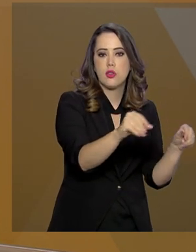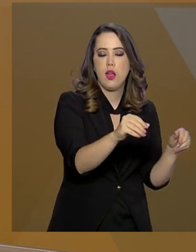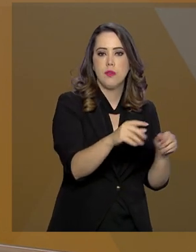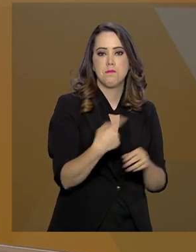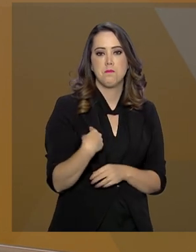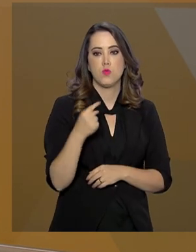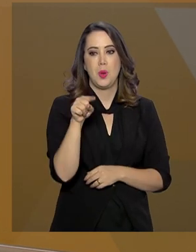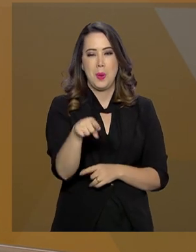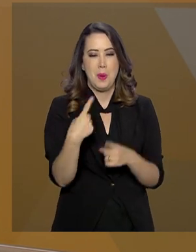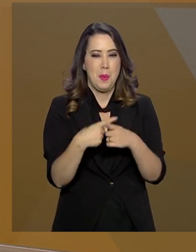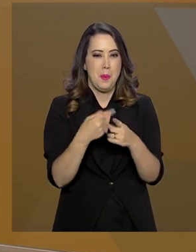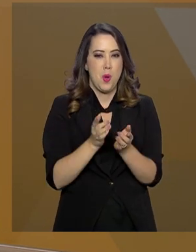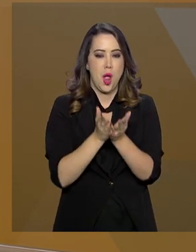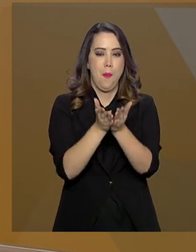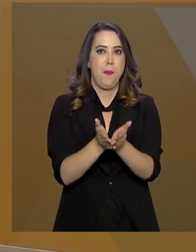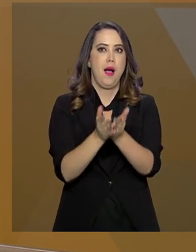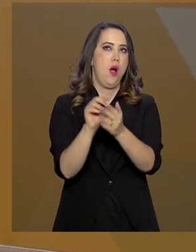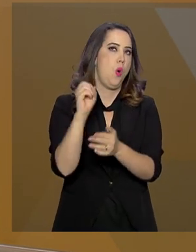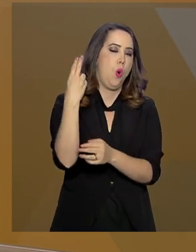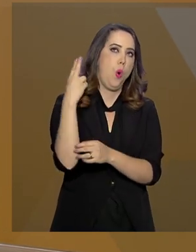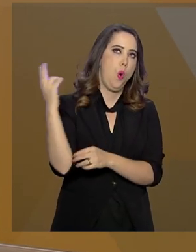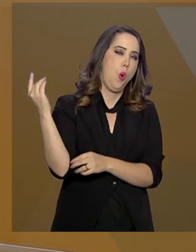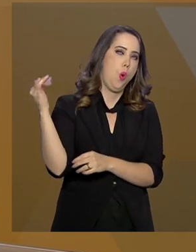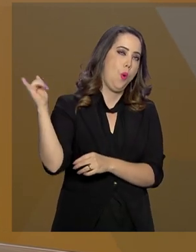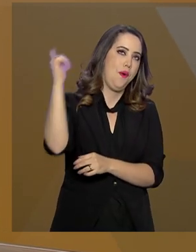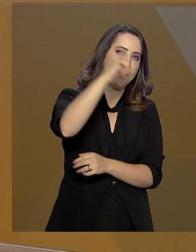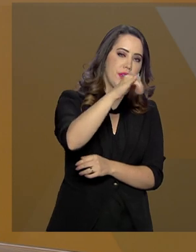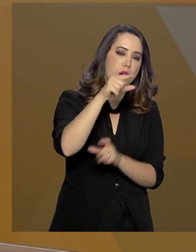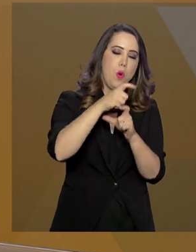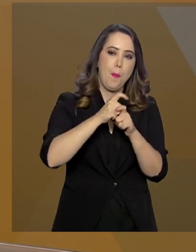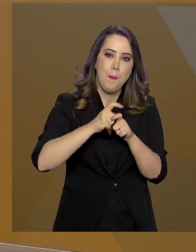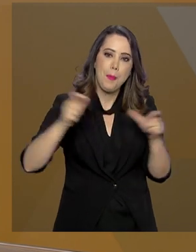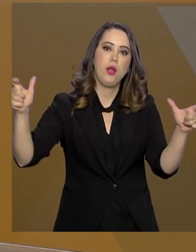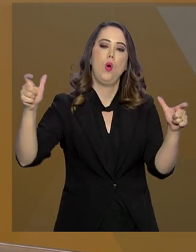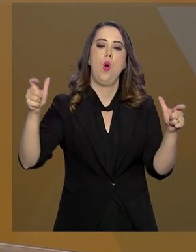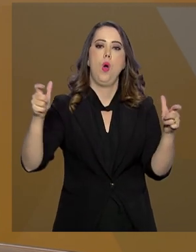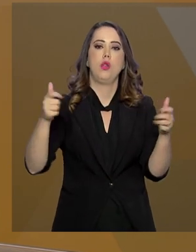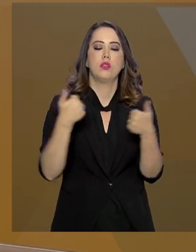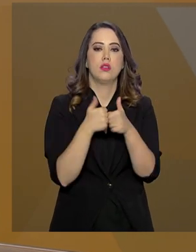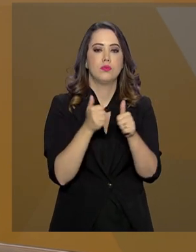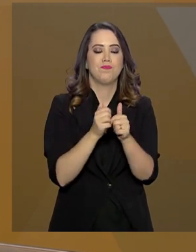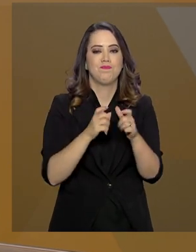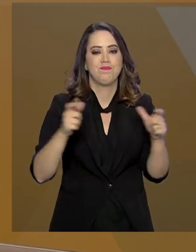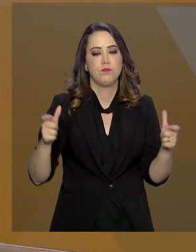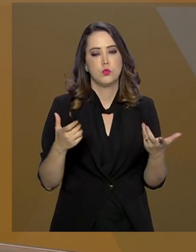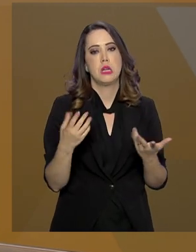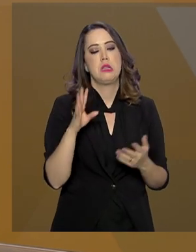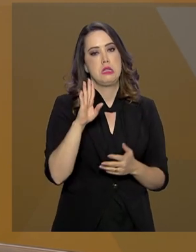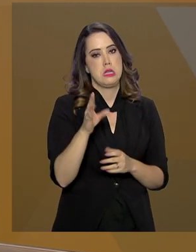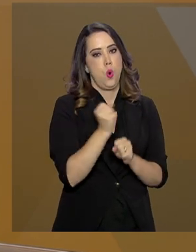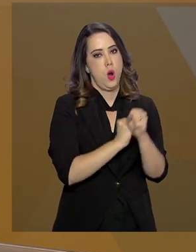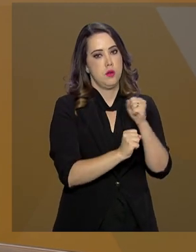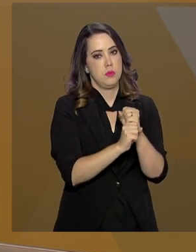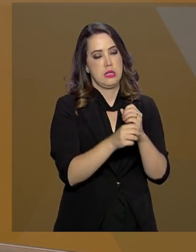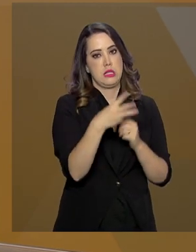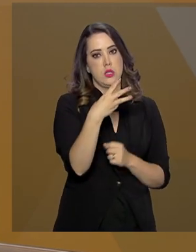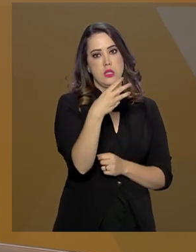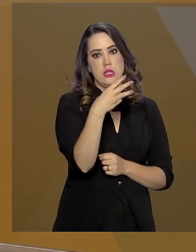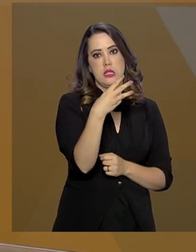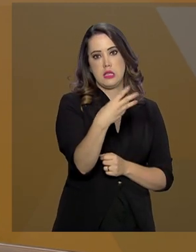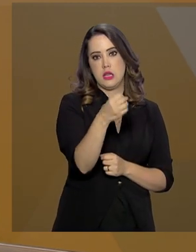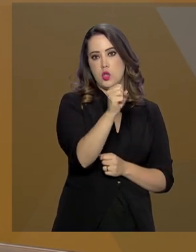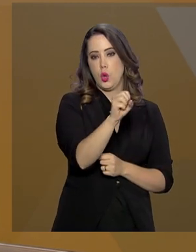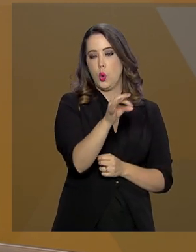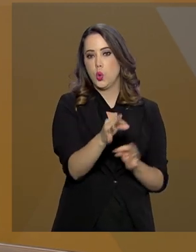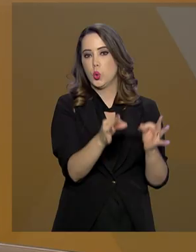de material é muito maior. Então, dados do ano passado, a Polícia Federal foram apreendidas 38 toneladas de cocaína saindo dos portos brasileiros,